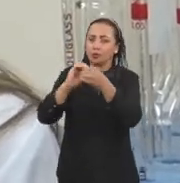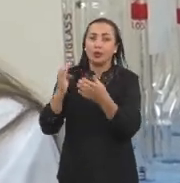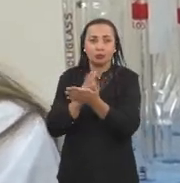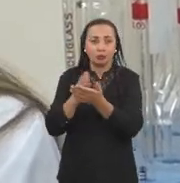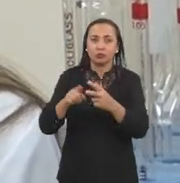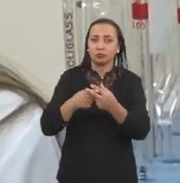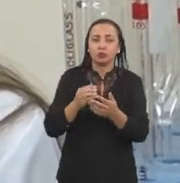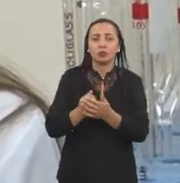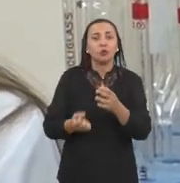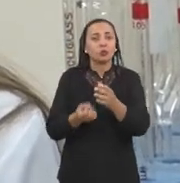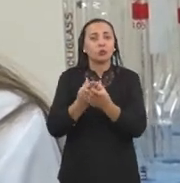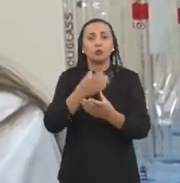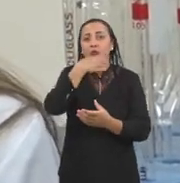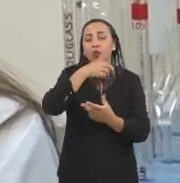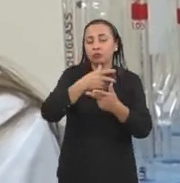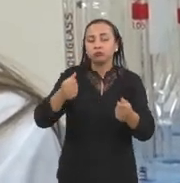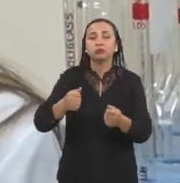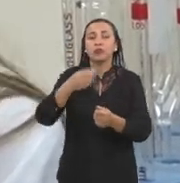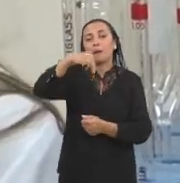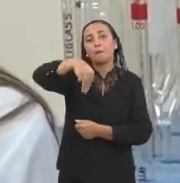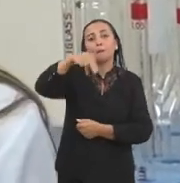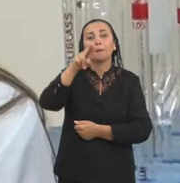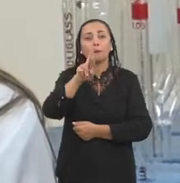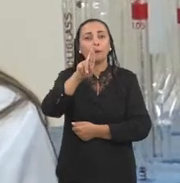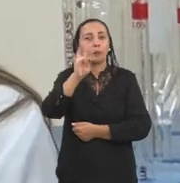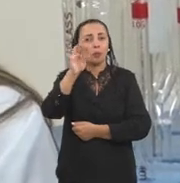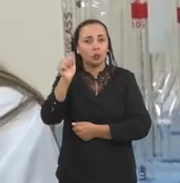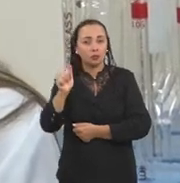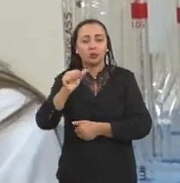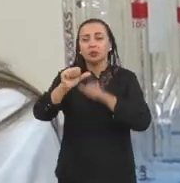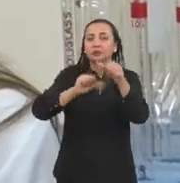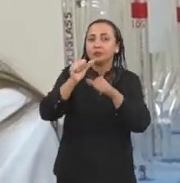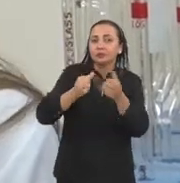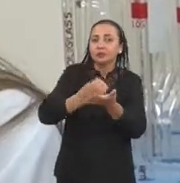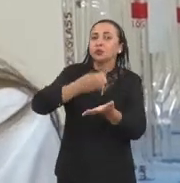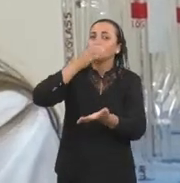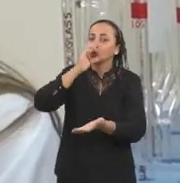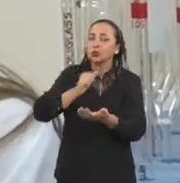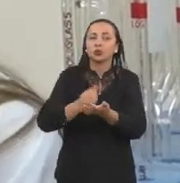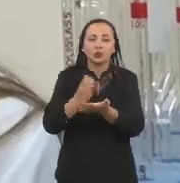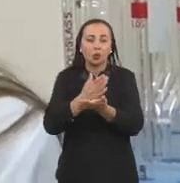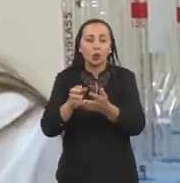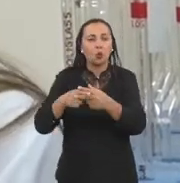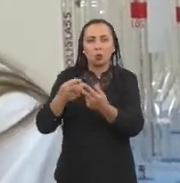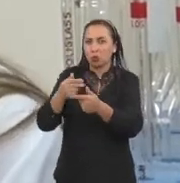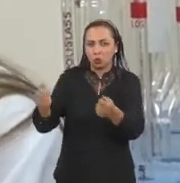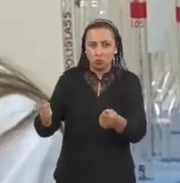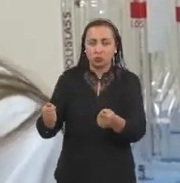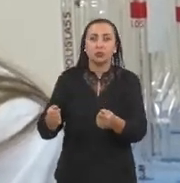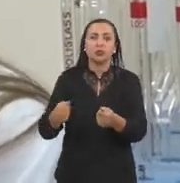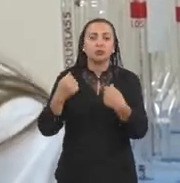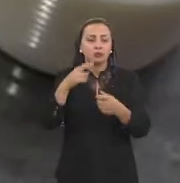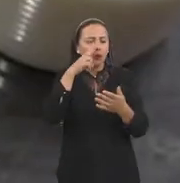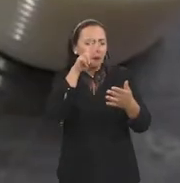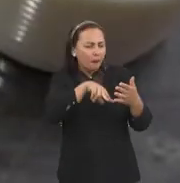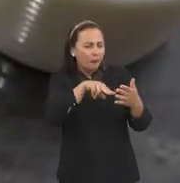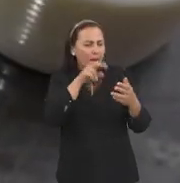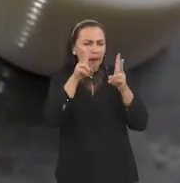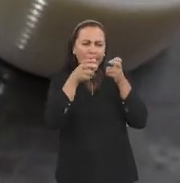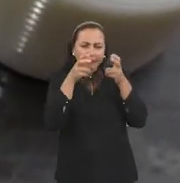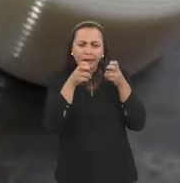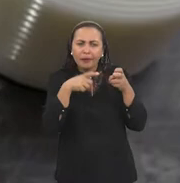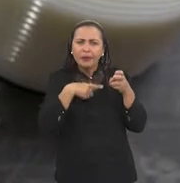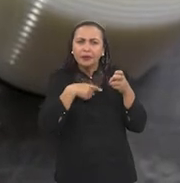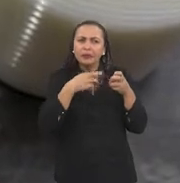produtos da murta, eles viram que ela tinha um pigmento muito forte, ela tinha um alto poder corante. Daí